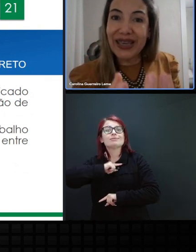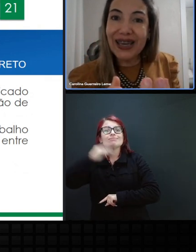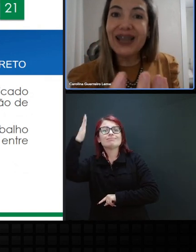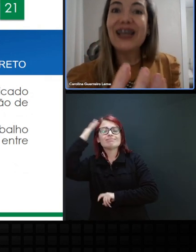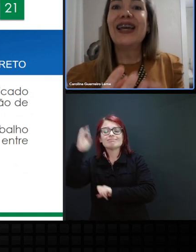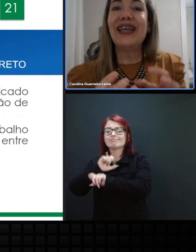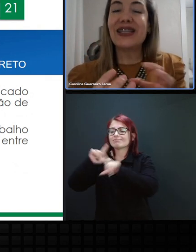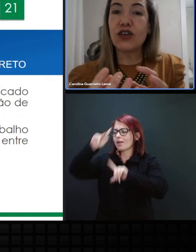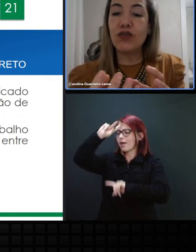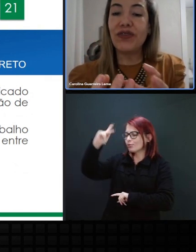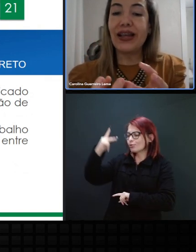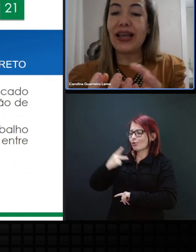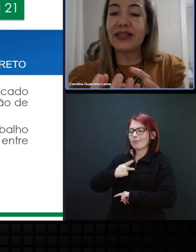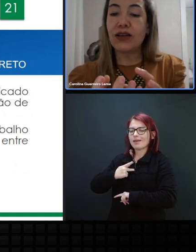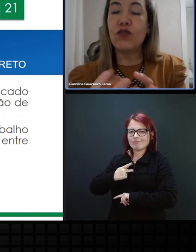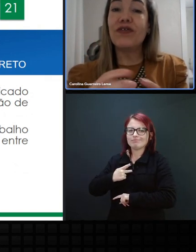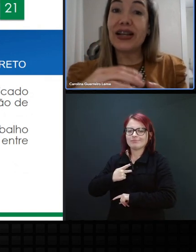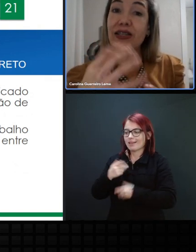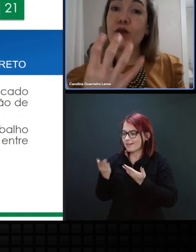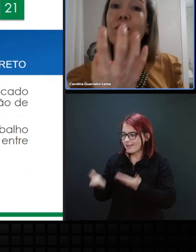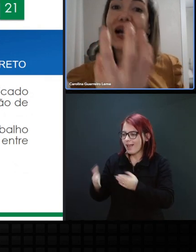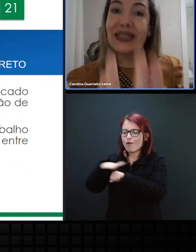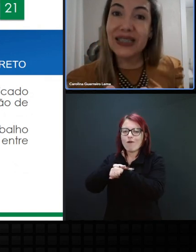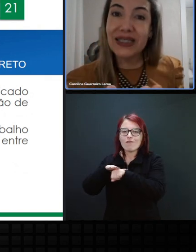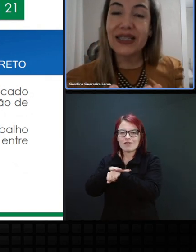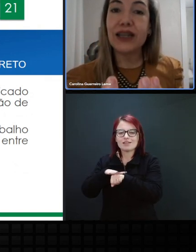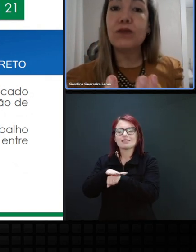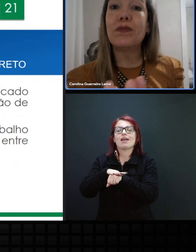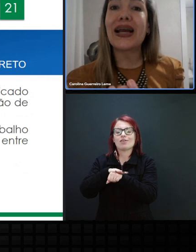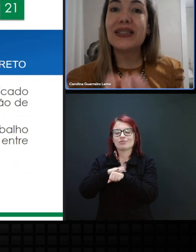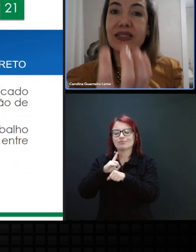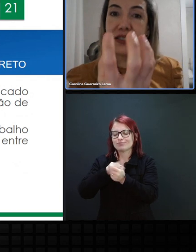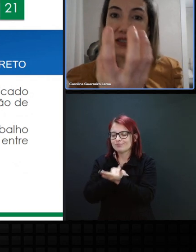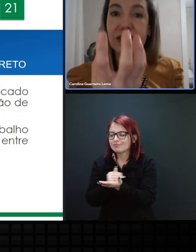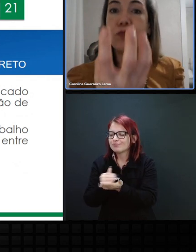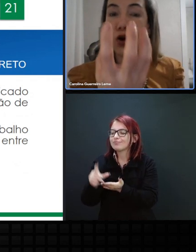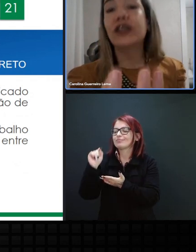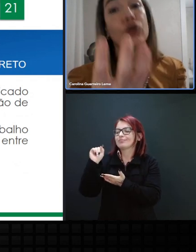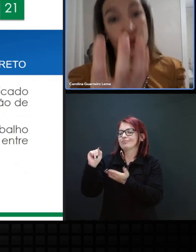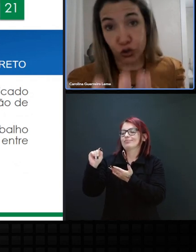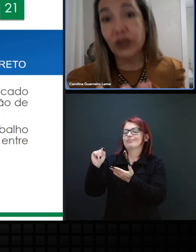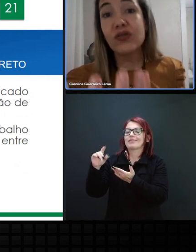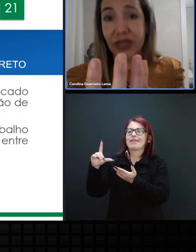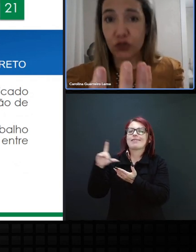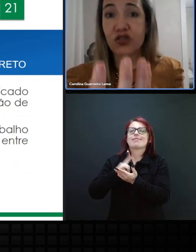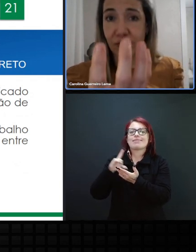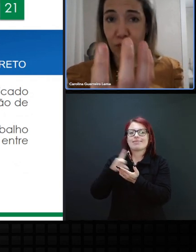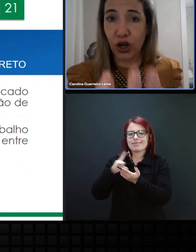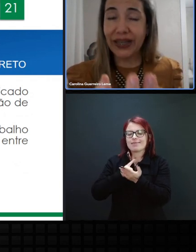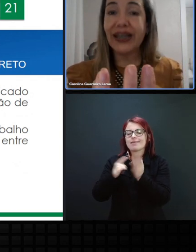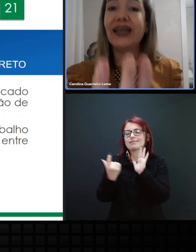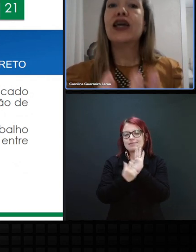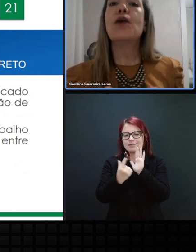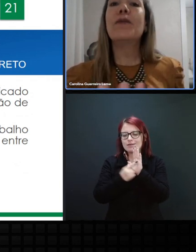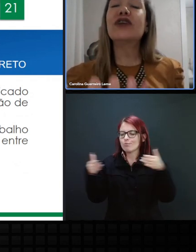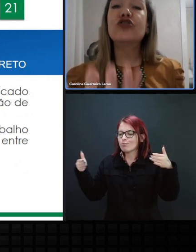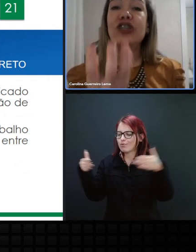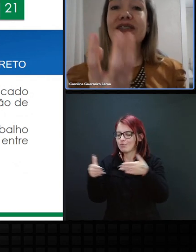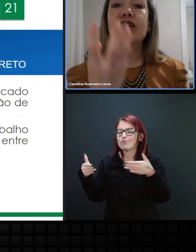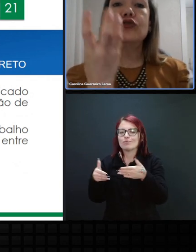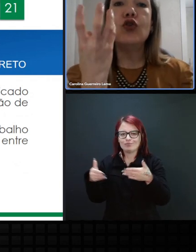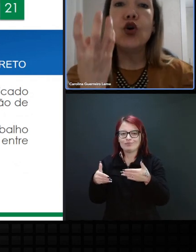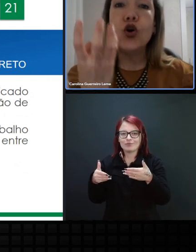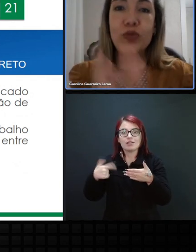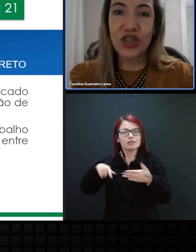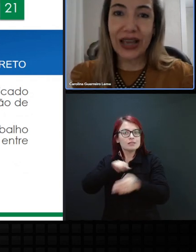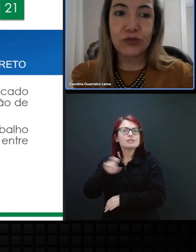autonomia e essa conversa passa a ser mais simbólica, continuando sendo simbólica, mas